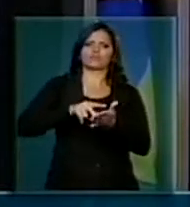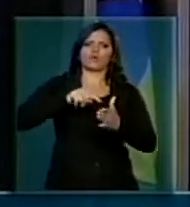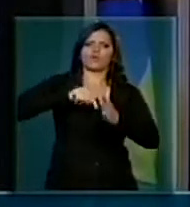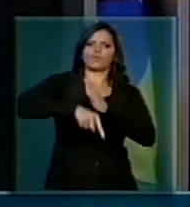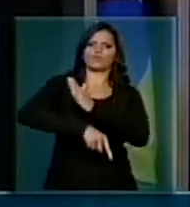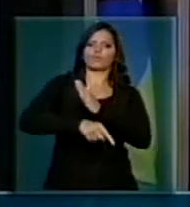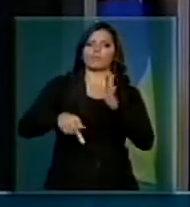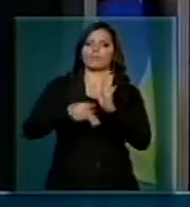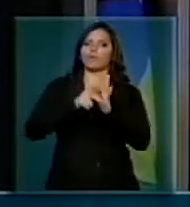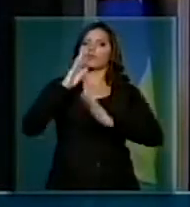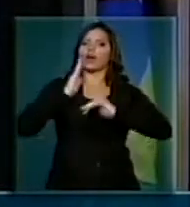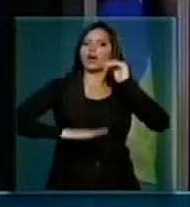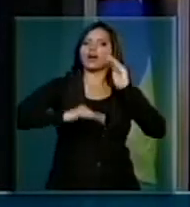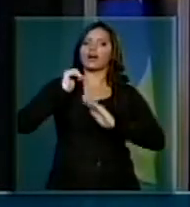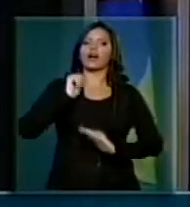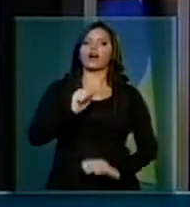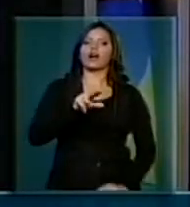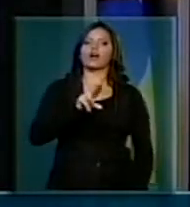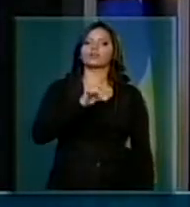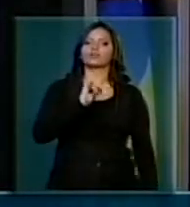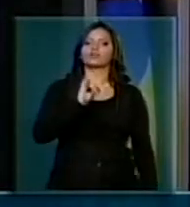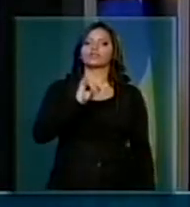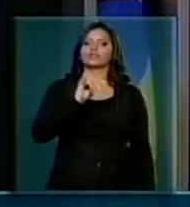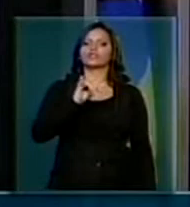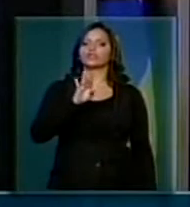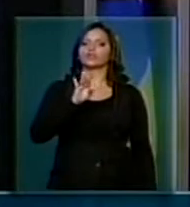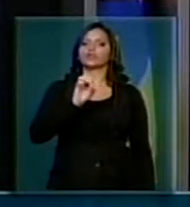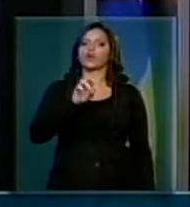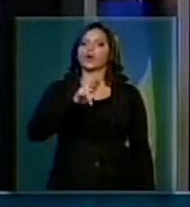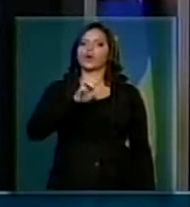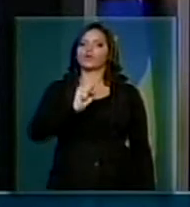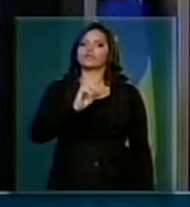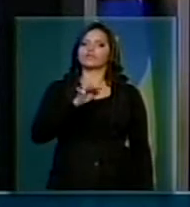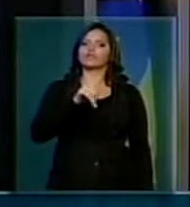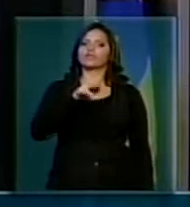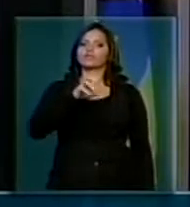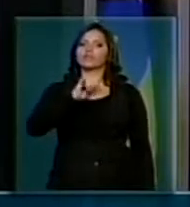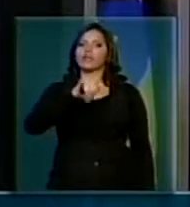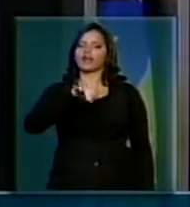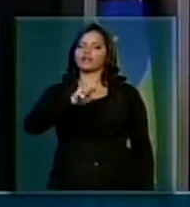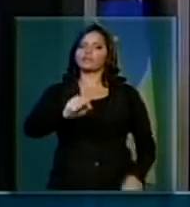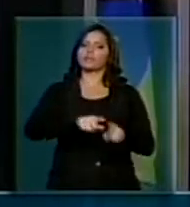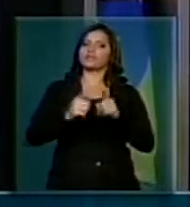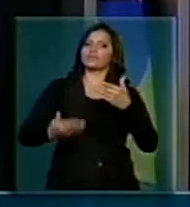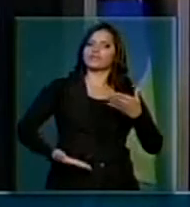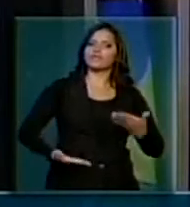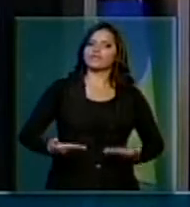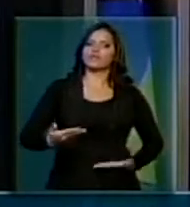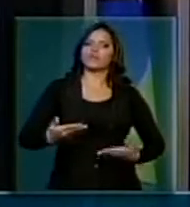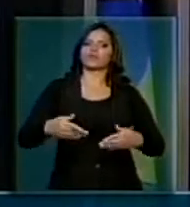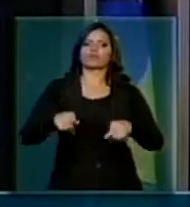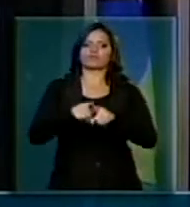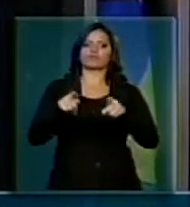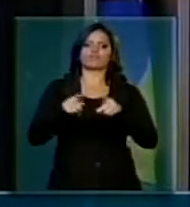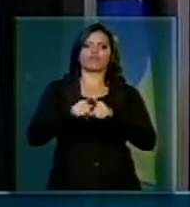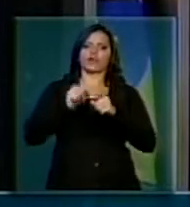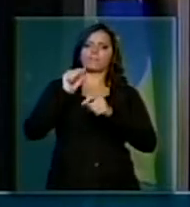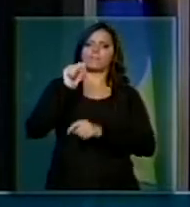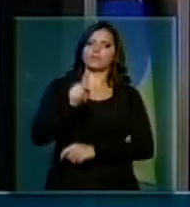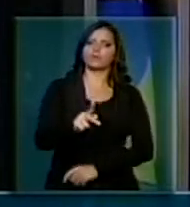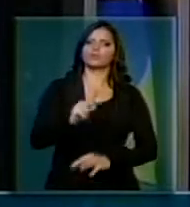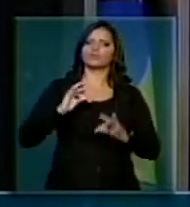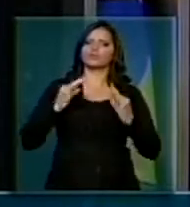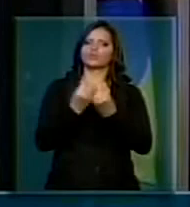auditores fiscais, dos servidores, da seguridade, mas tem feito, sobretudo, a